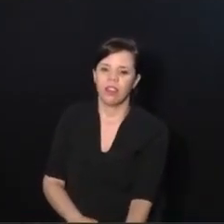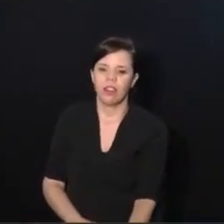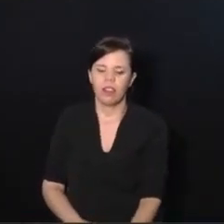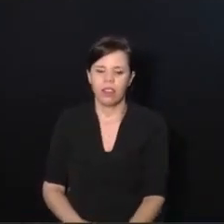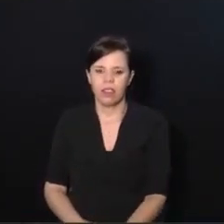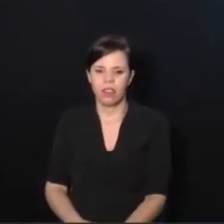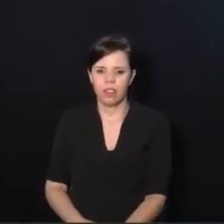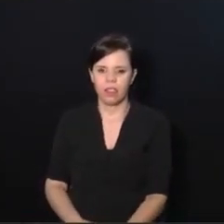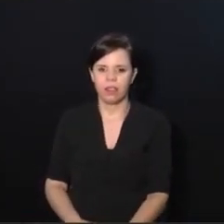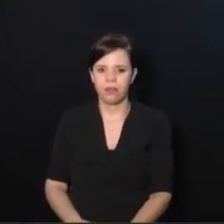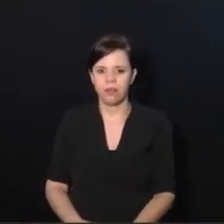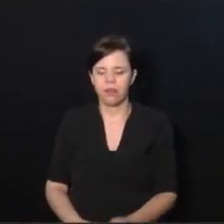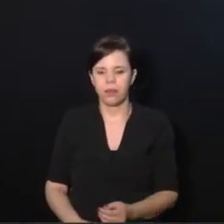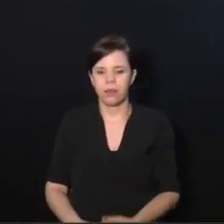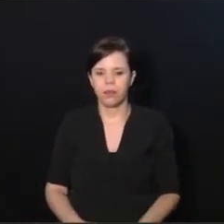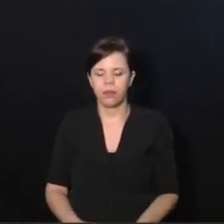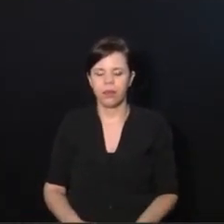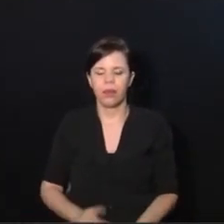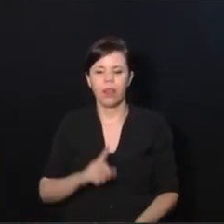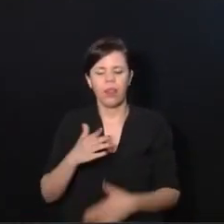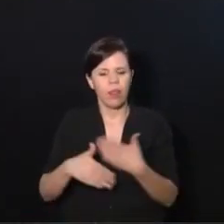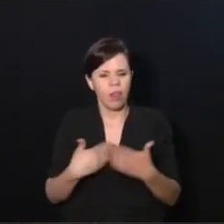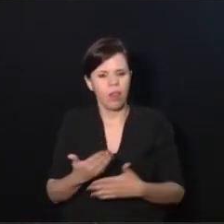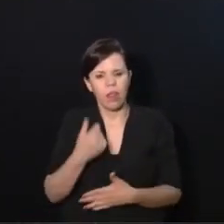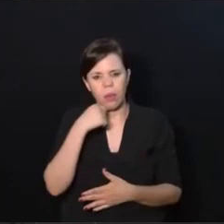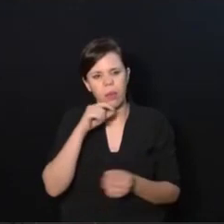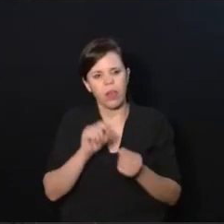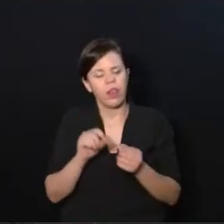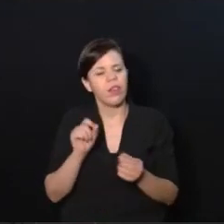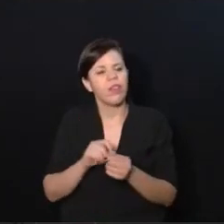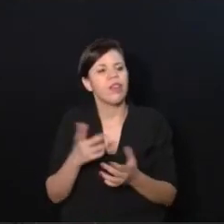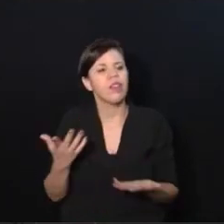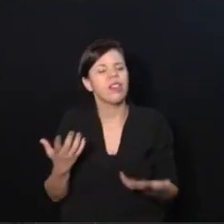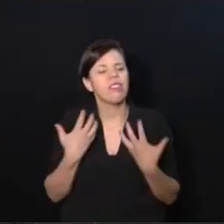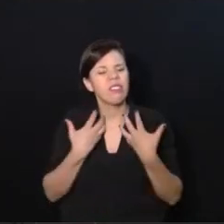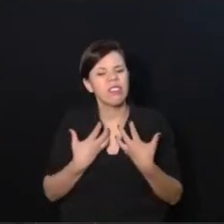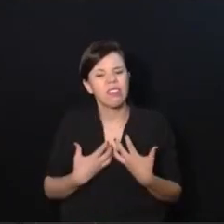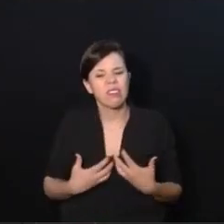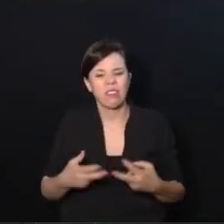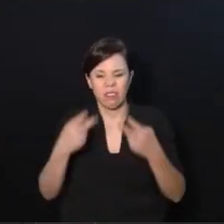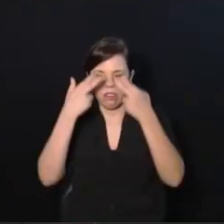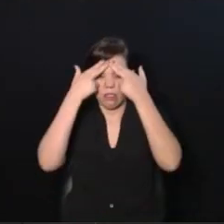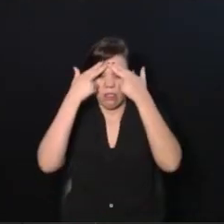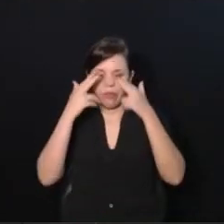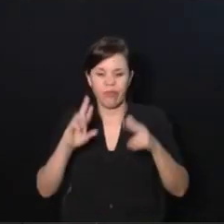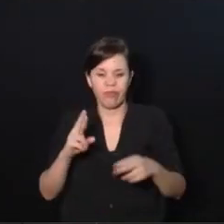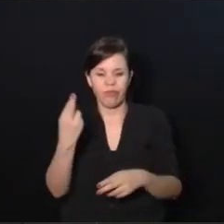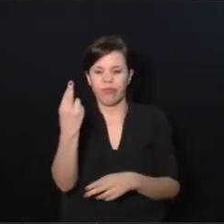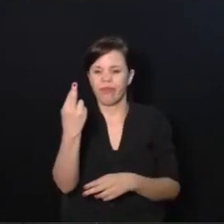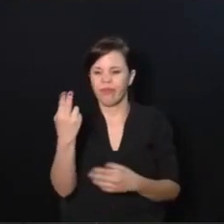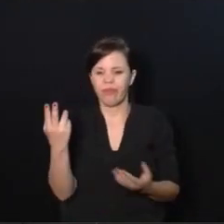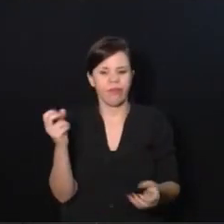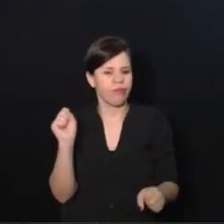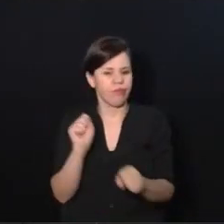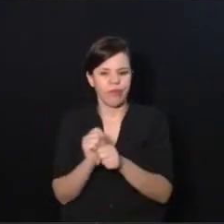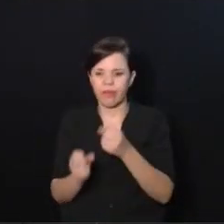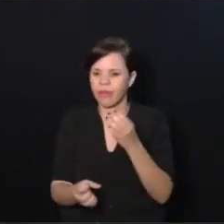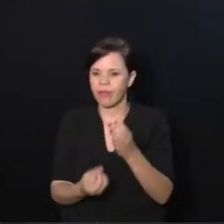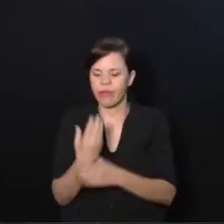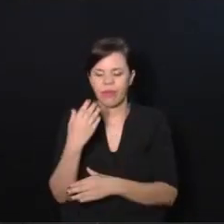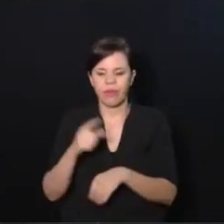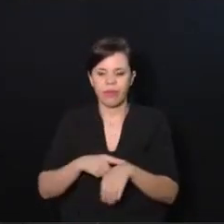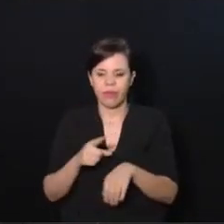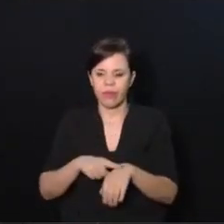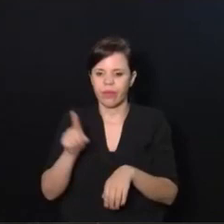O que acontece é que daqui a pouco essa mãe fez tanto que ela vai cansar, porque ela vai se frustrar, porque o resultado que ela esperava não aconteceu no